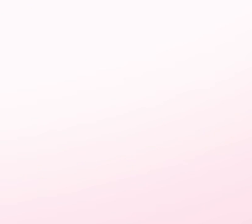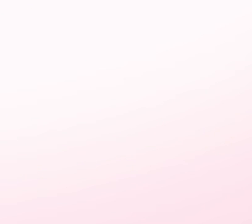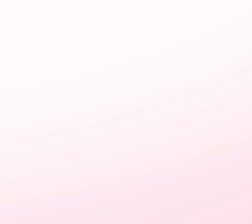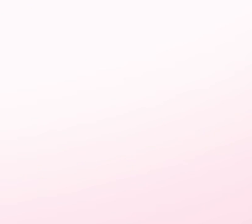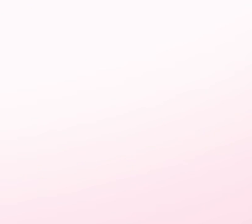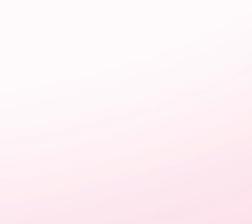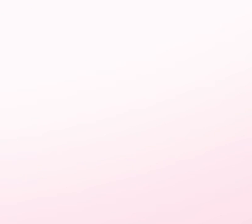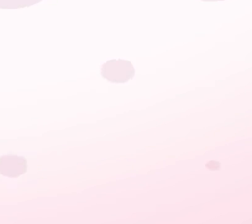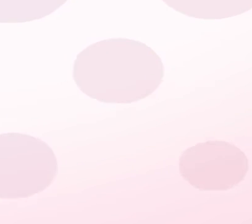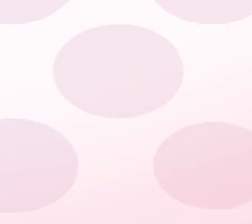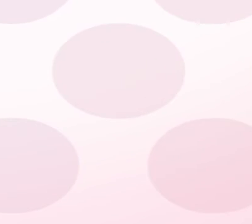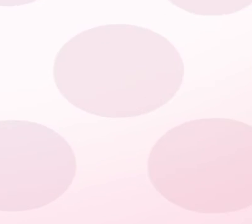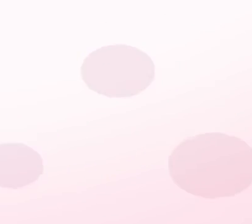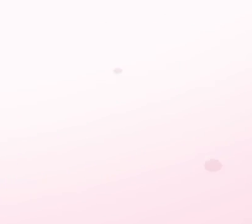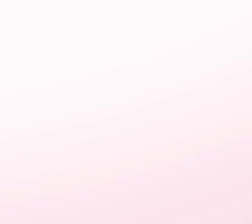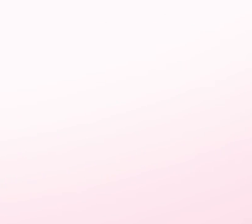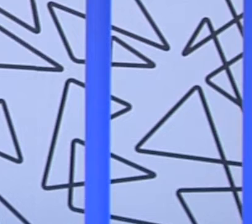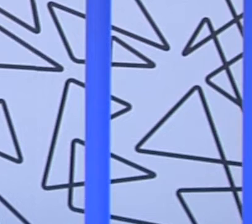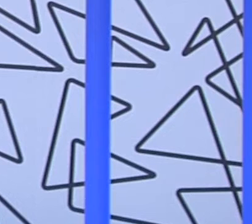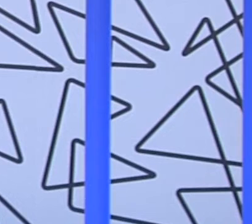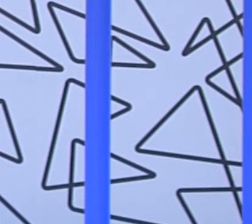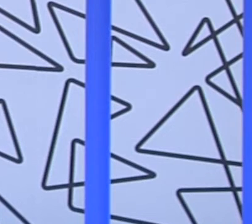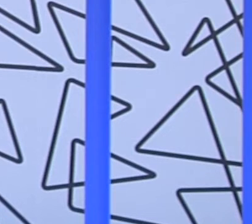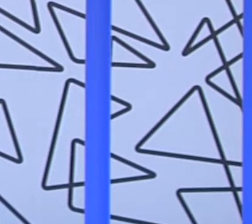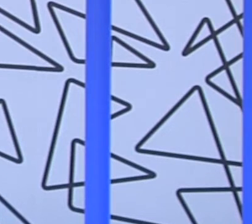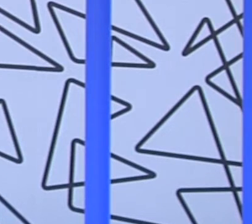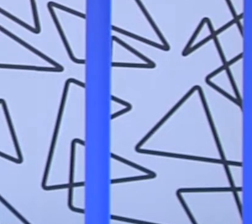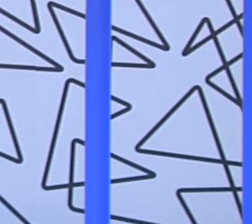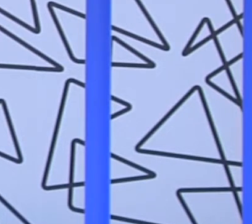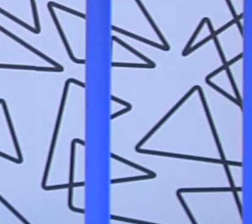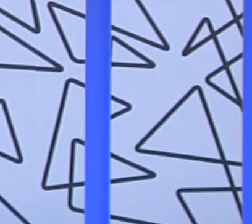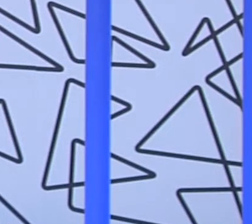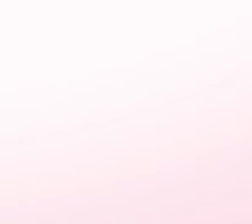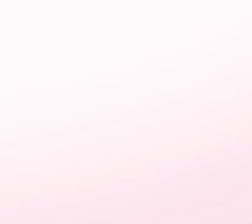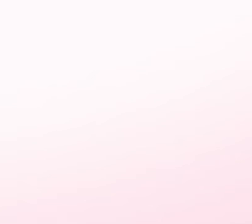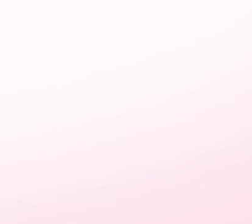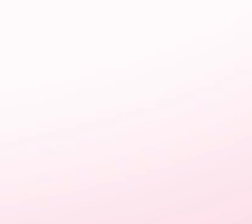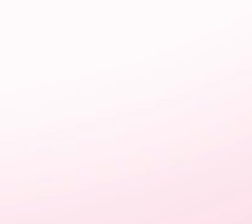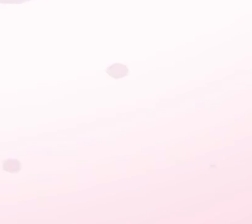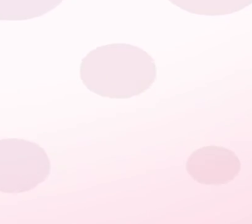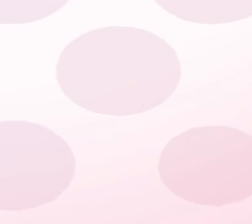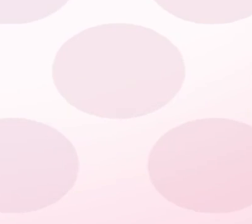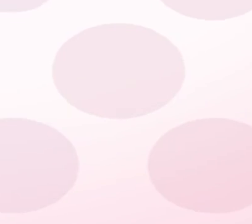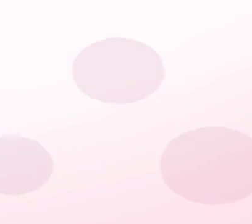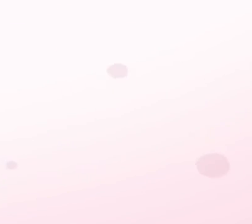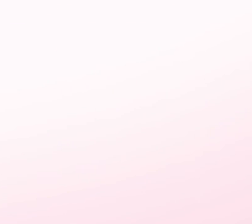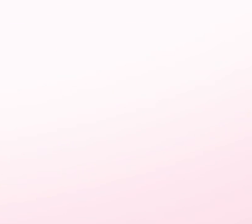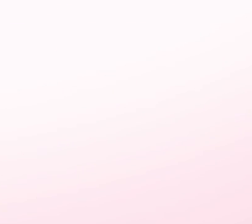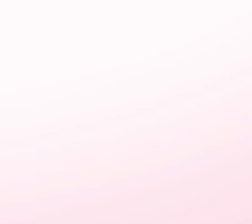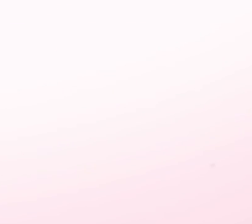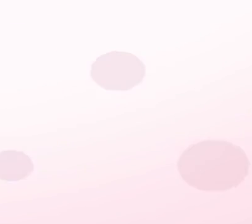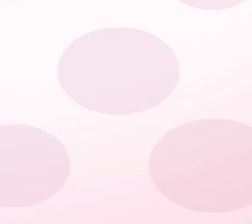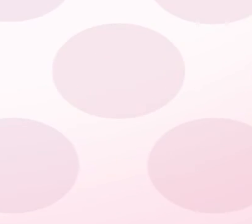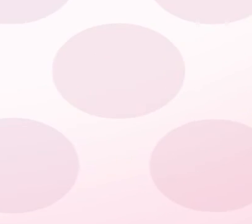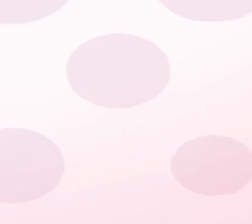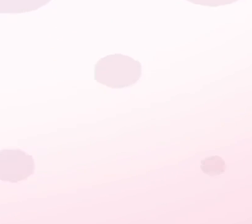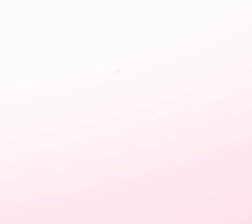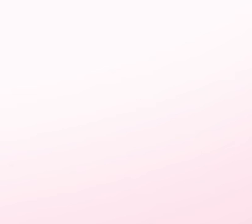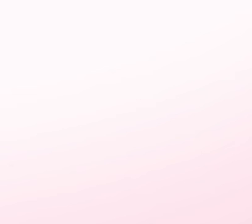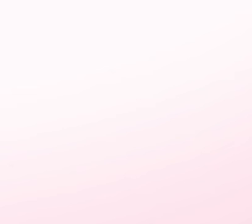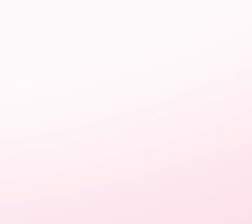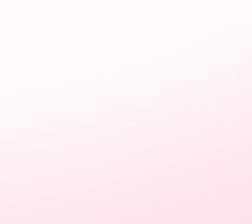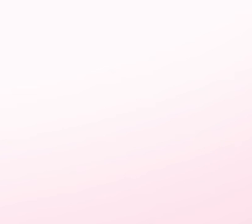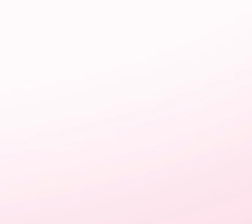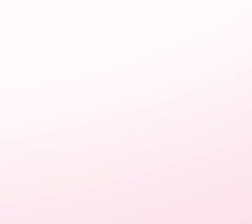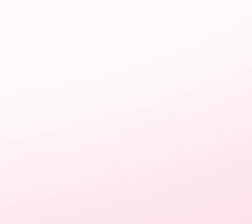com meia hora de antecedência para se inscrever. Domingo, também tem Léo Cruz cantando o Bom e Velho MPB no 16. O